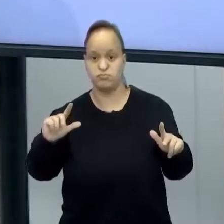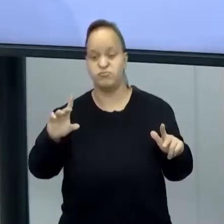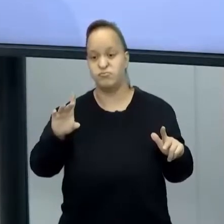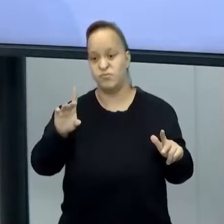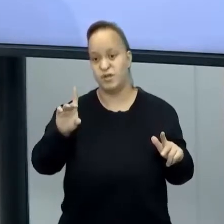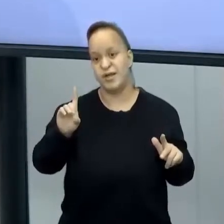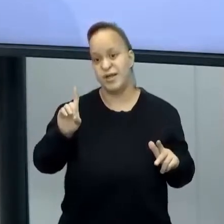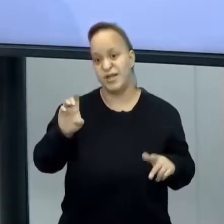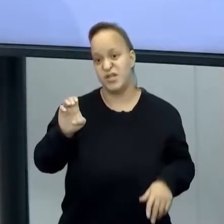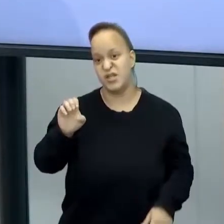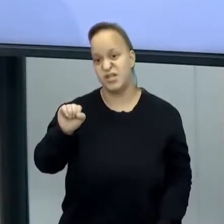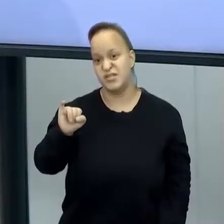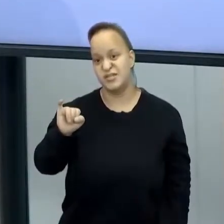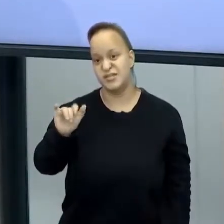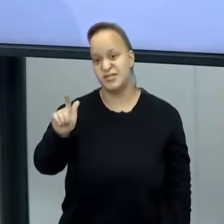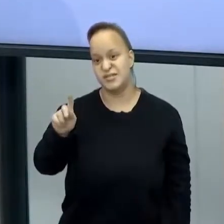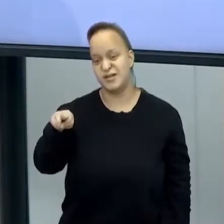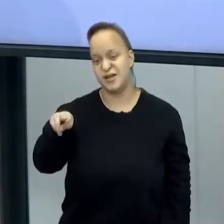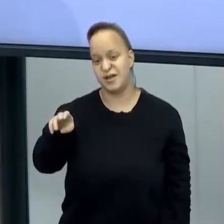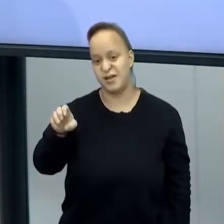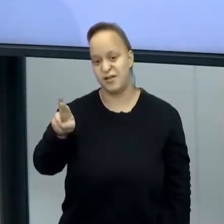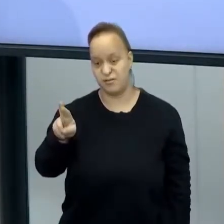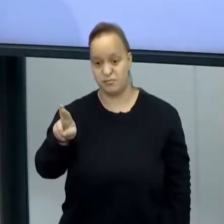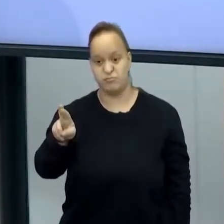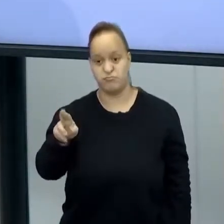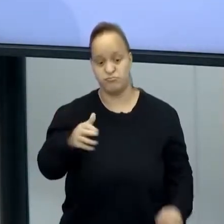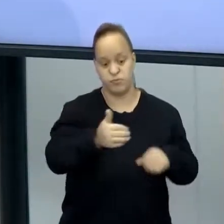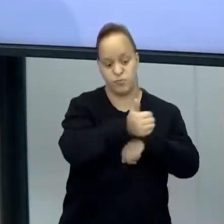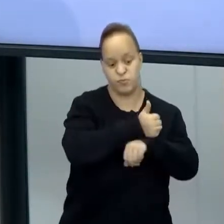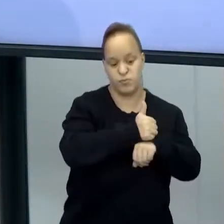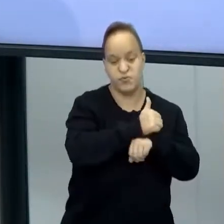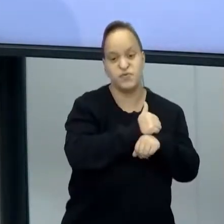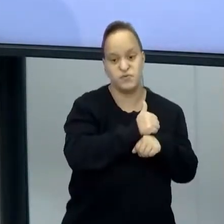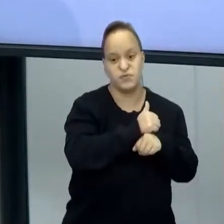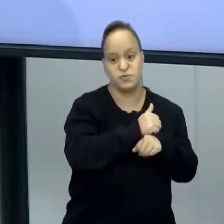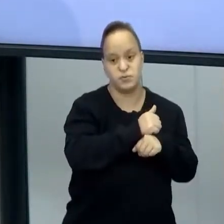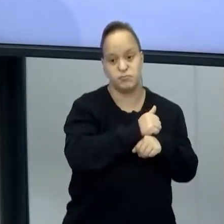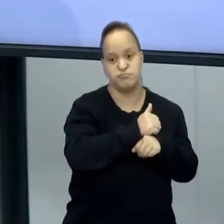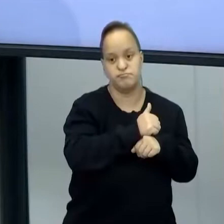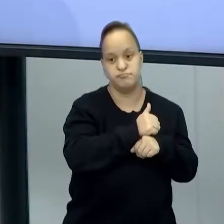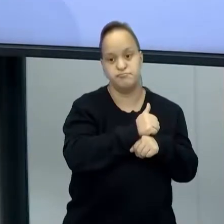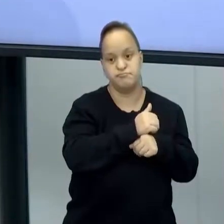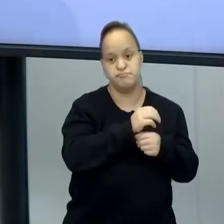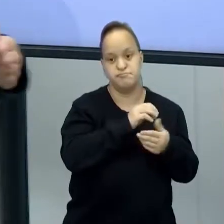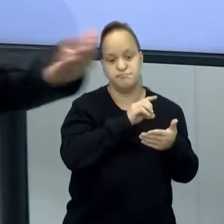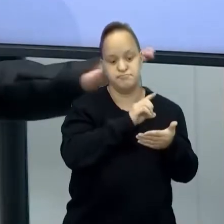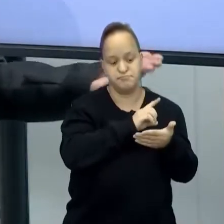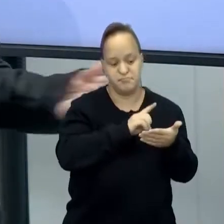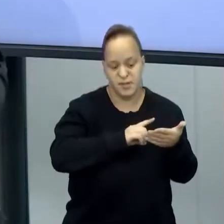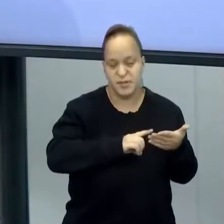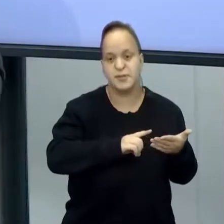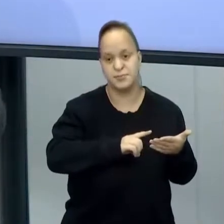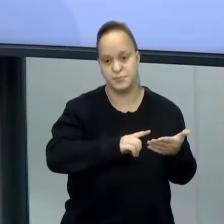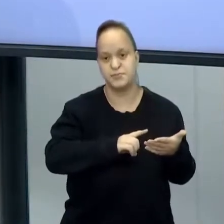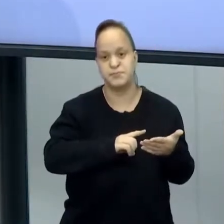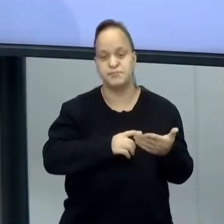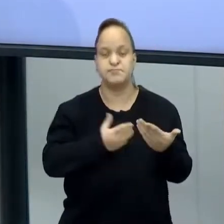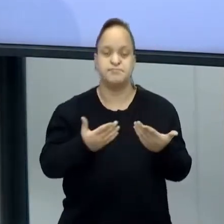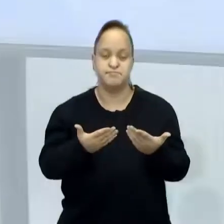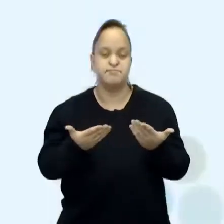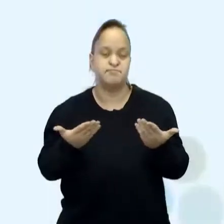que trabalha com design. Beleza? Estamos na atividade 2 e o nosso planejamento, a nossa